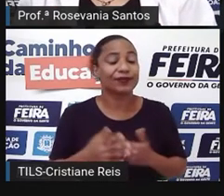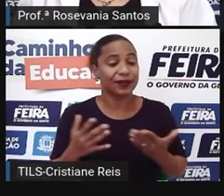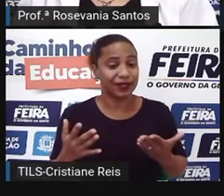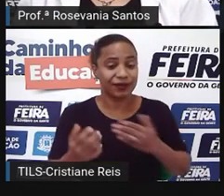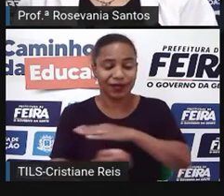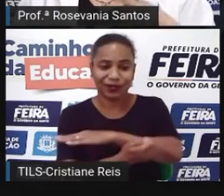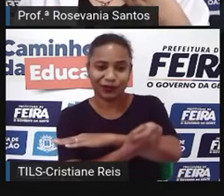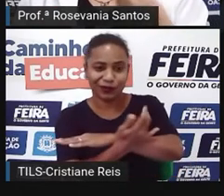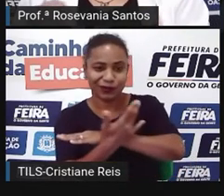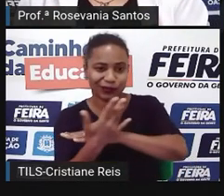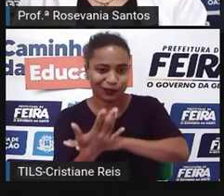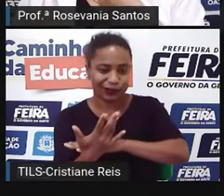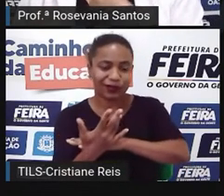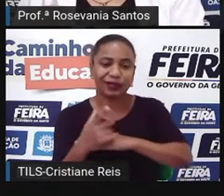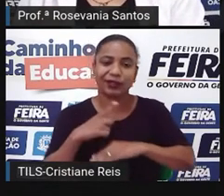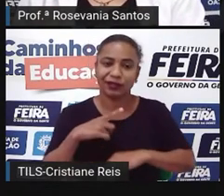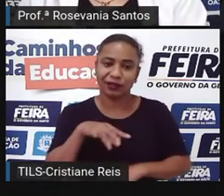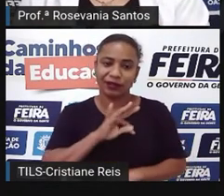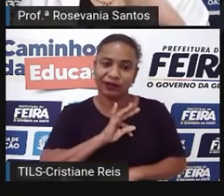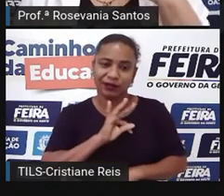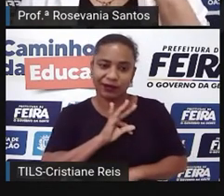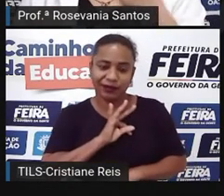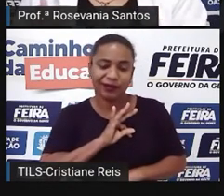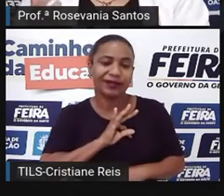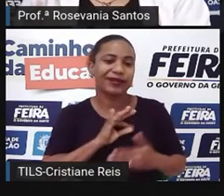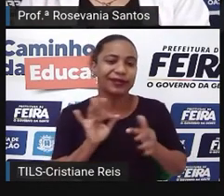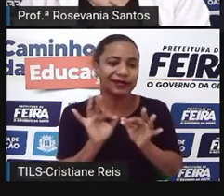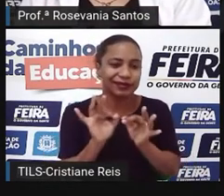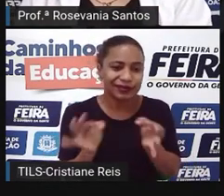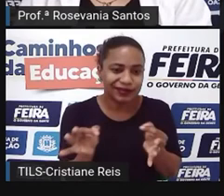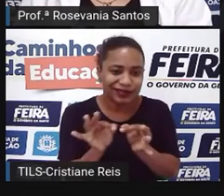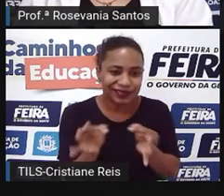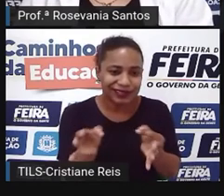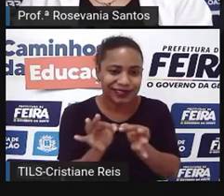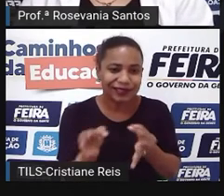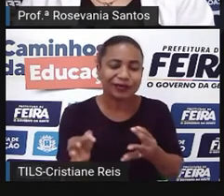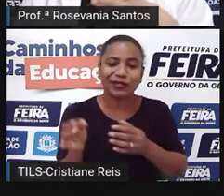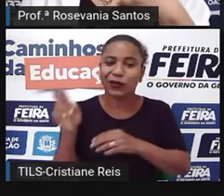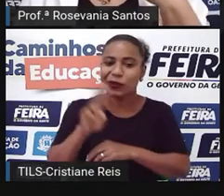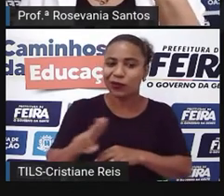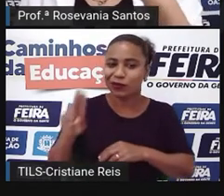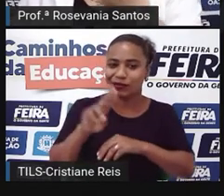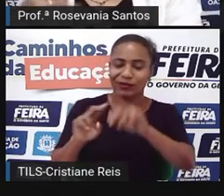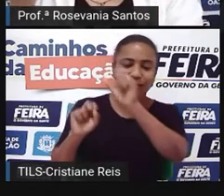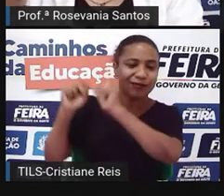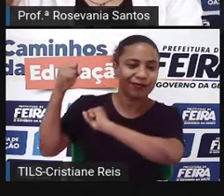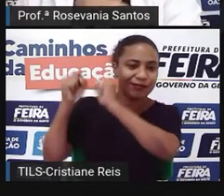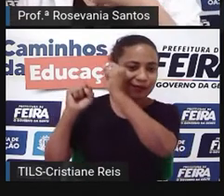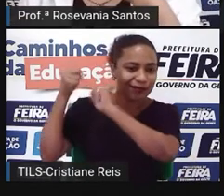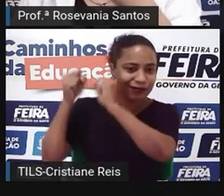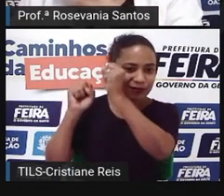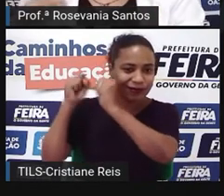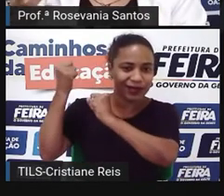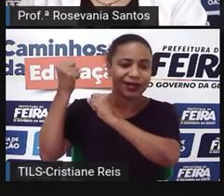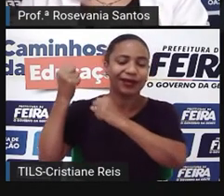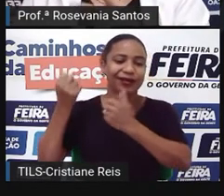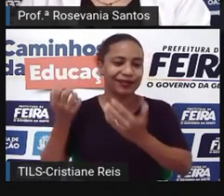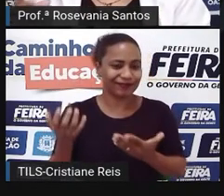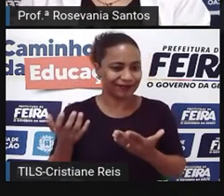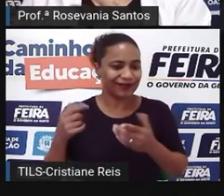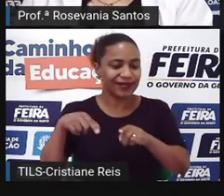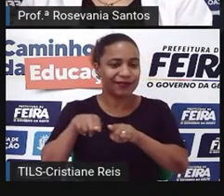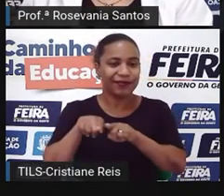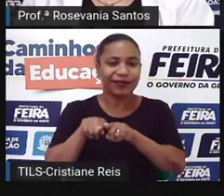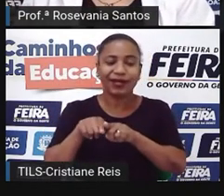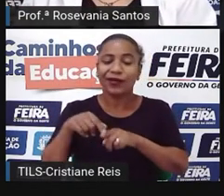voltada, né? Para aquelas técnicas mais rudimentares, sem a utilização de muitas máquinas, aquele conhecimento que vai passando, né? De